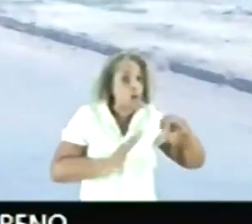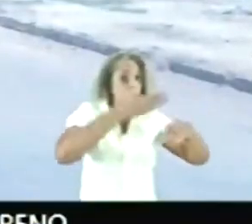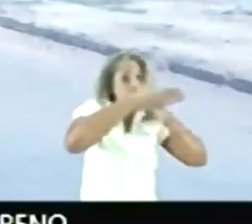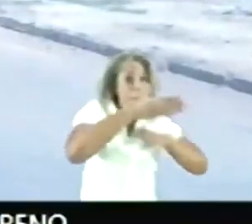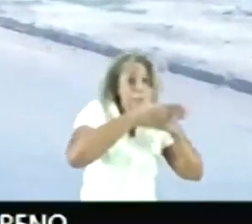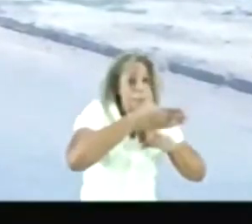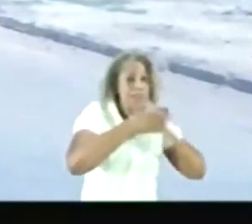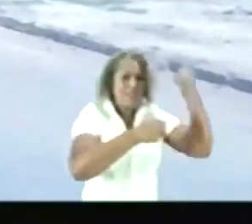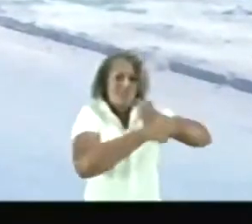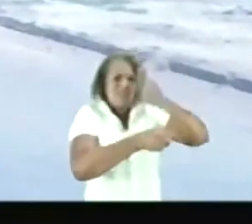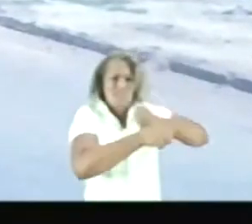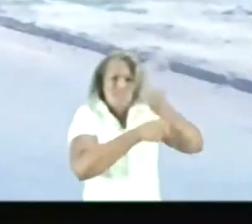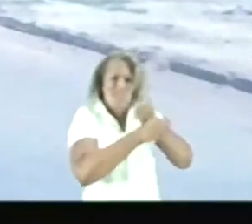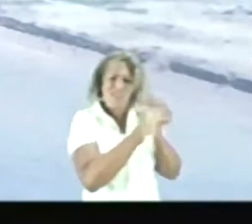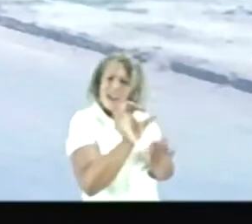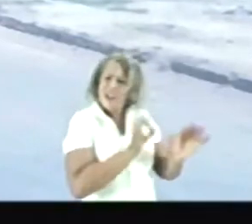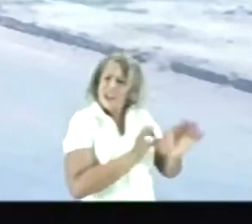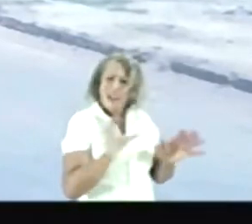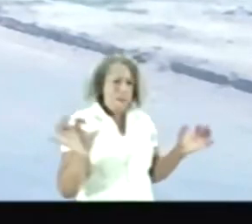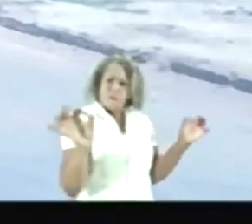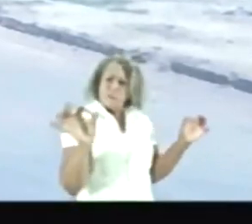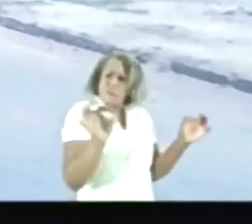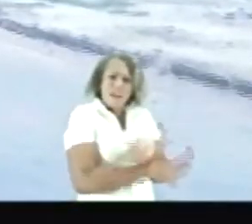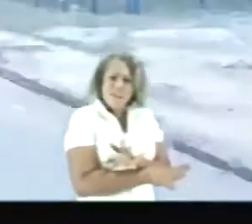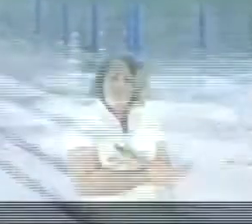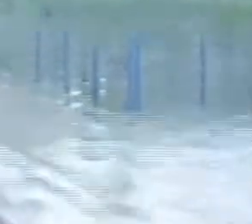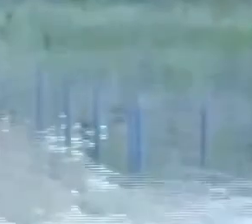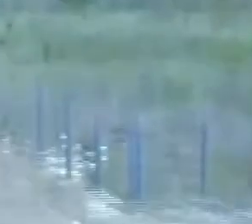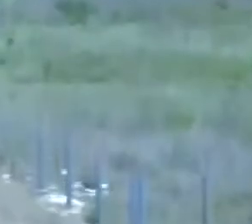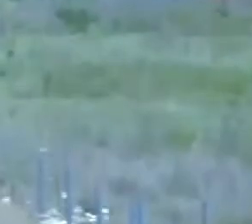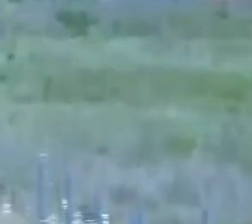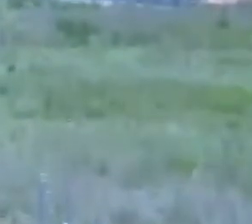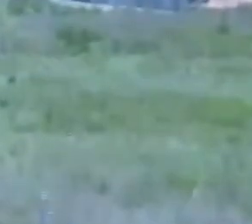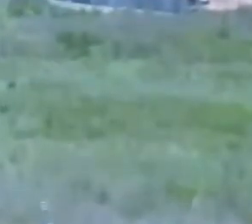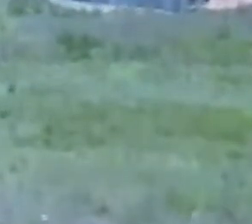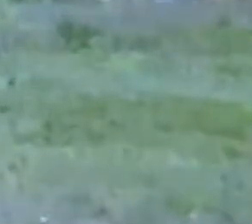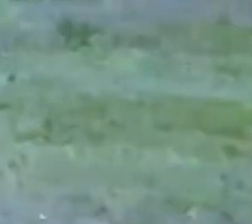construtoras tem terreno, a urbanização é completa.